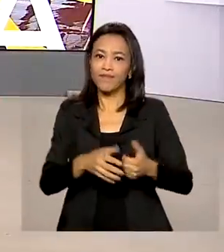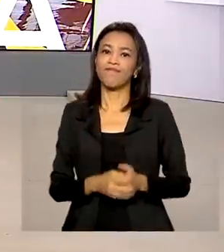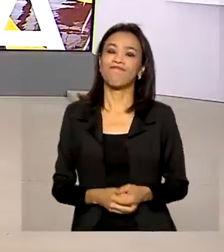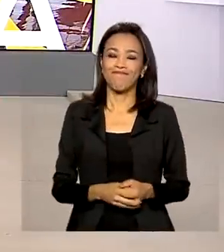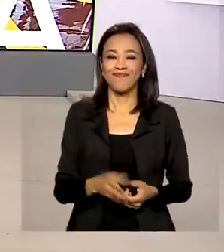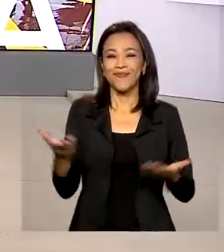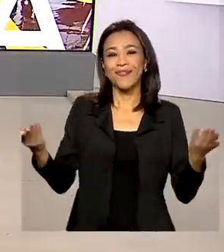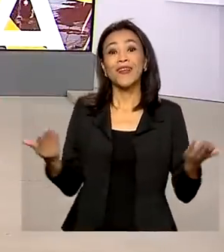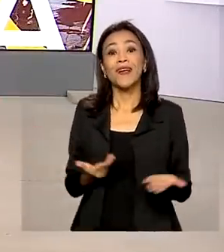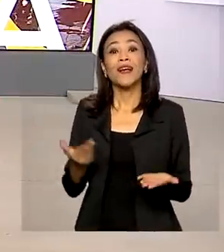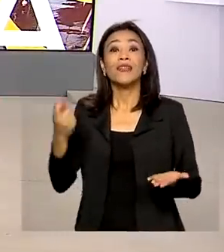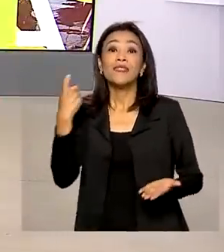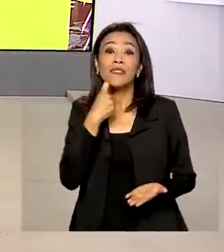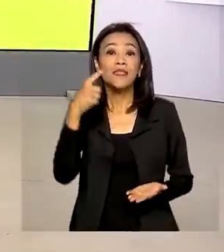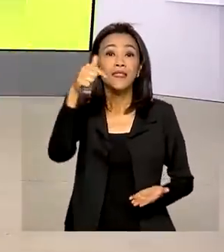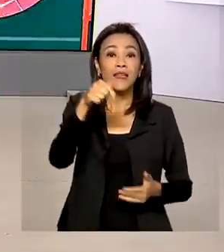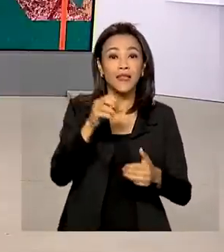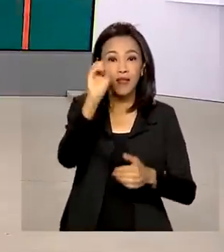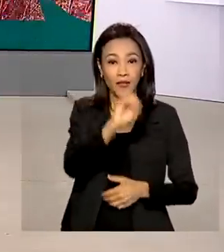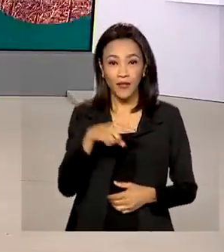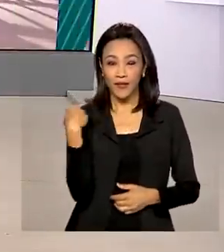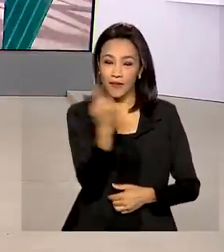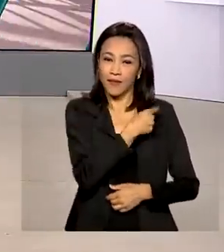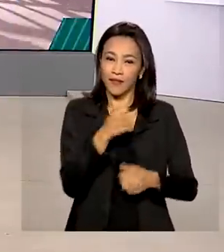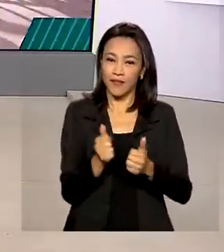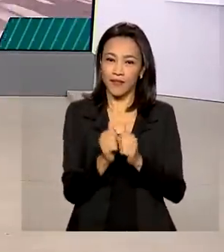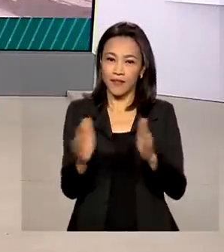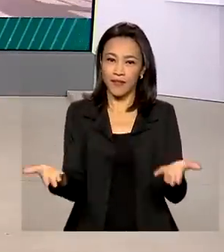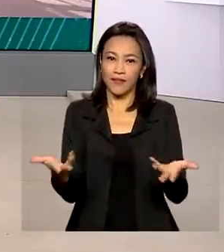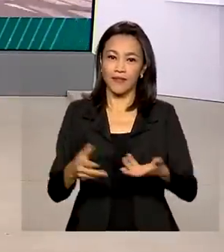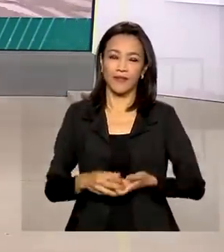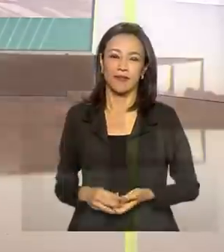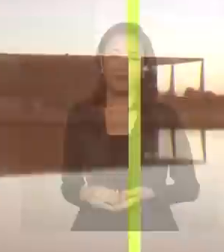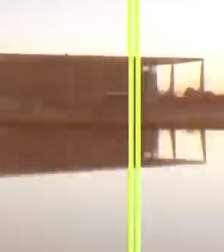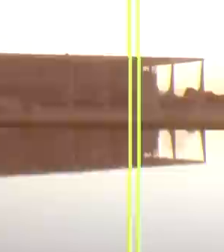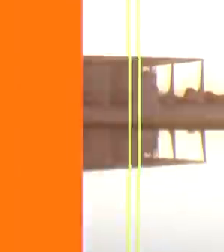Sexta-feira, 7 de outubro, o Brasil em Dia já está no ar.